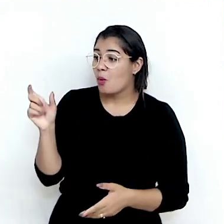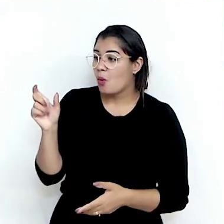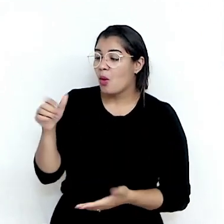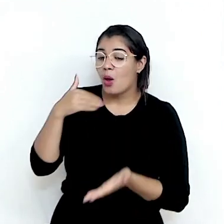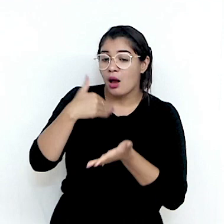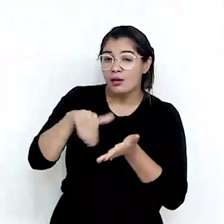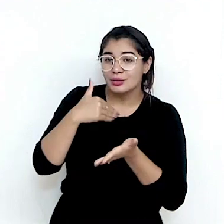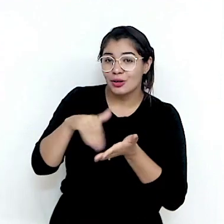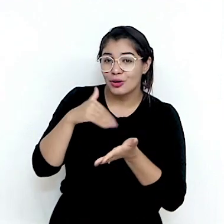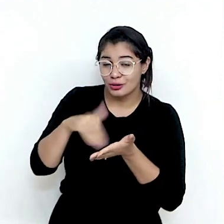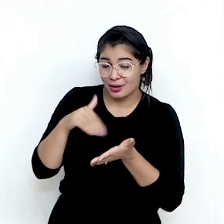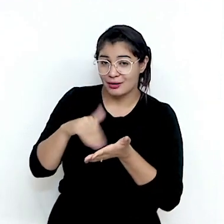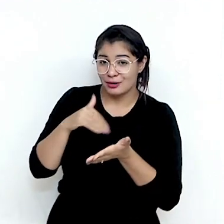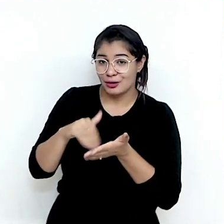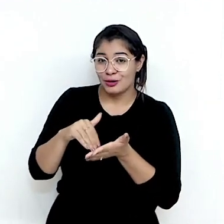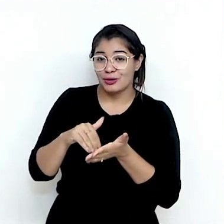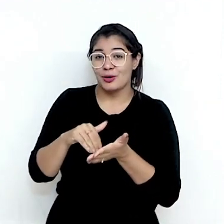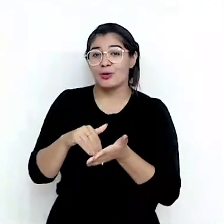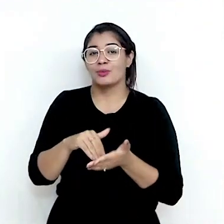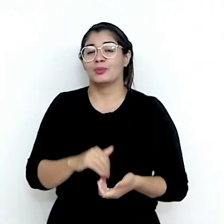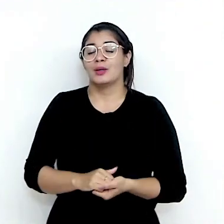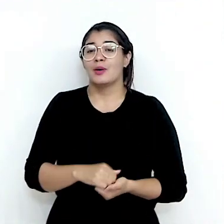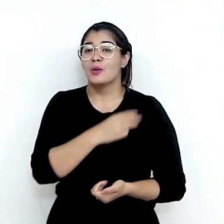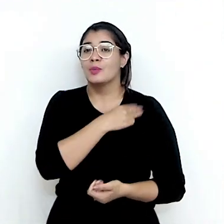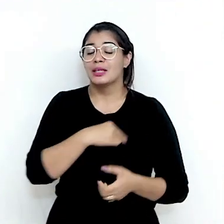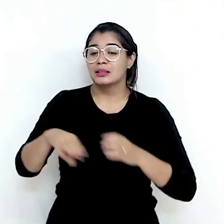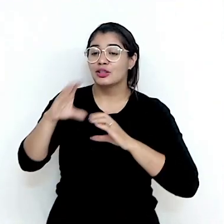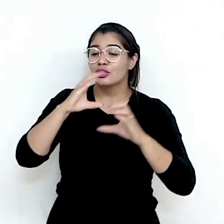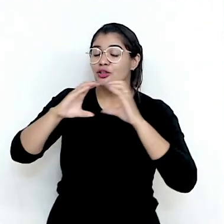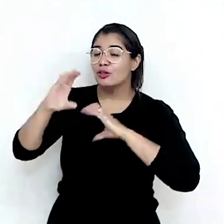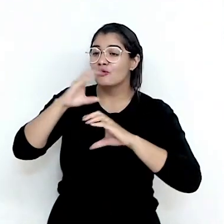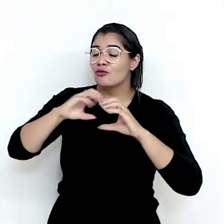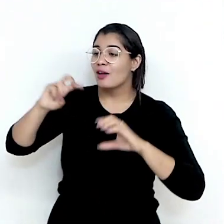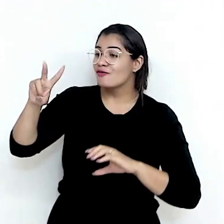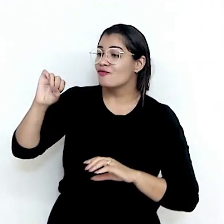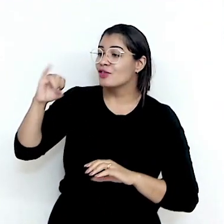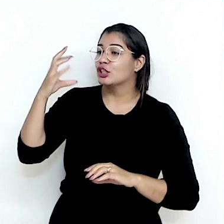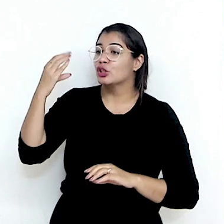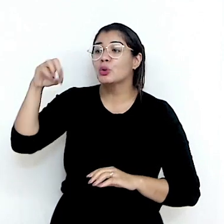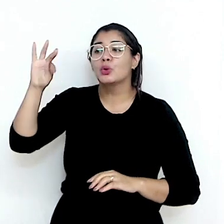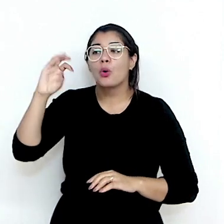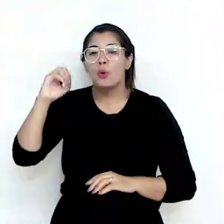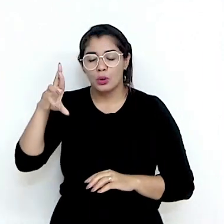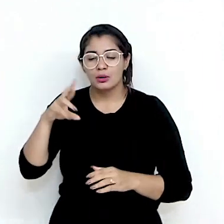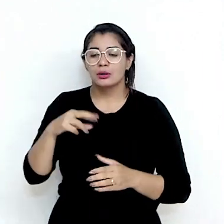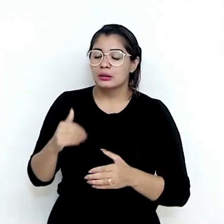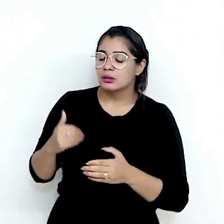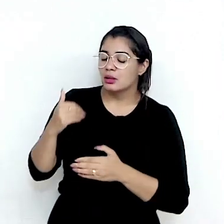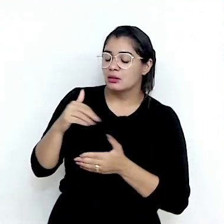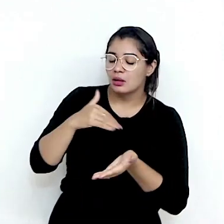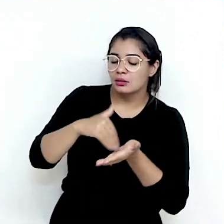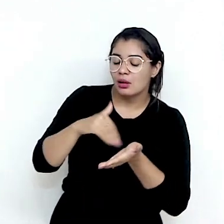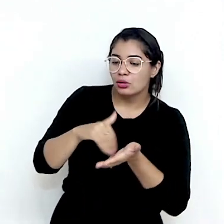ao secretário executivo do Ministério das Comunicações, Vitor Menezes, seguido do secretário de